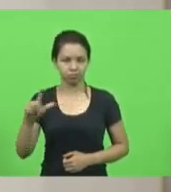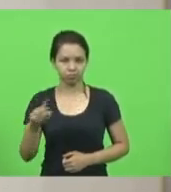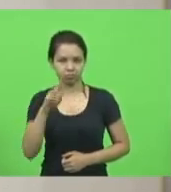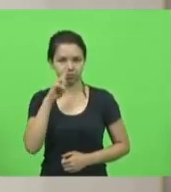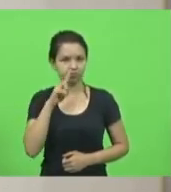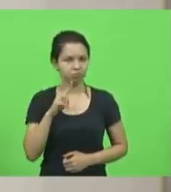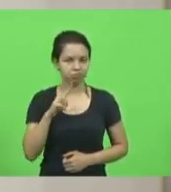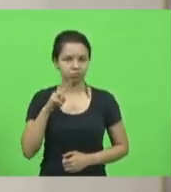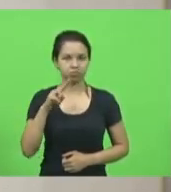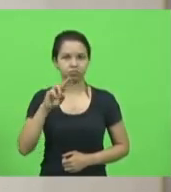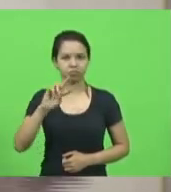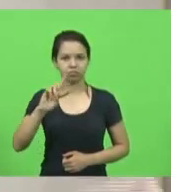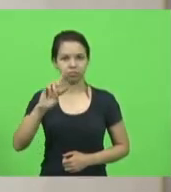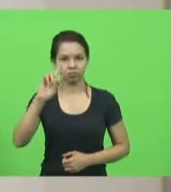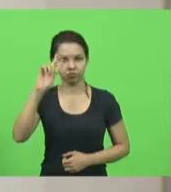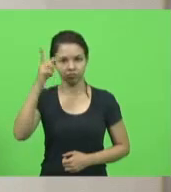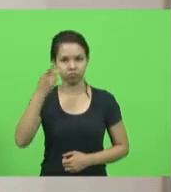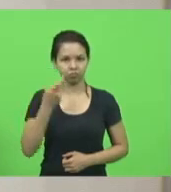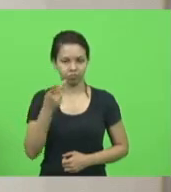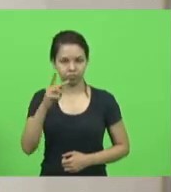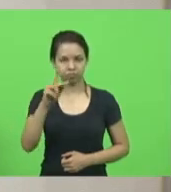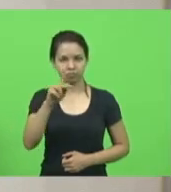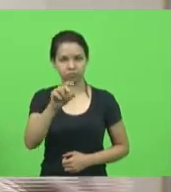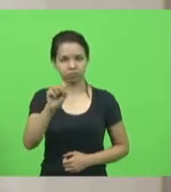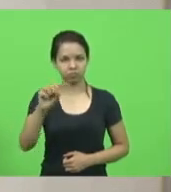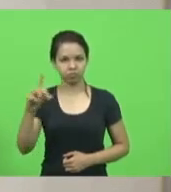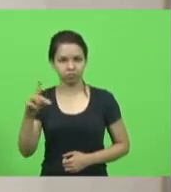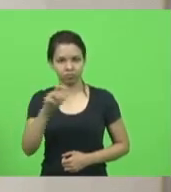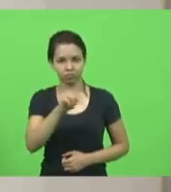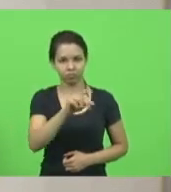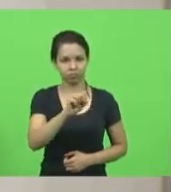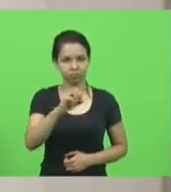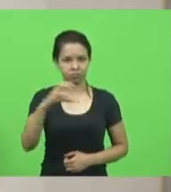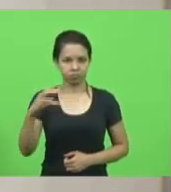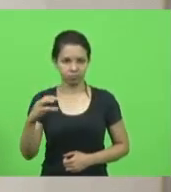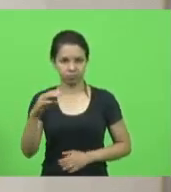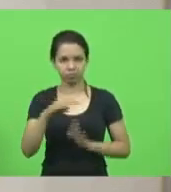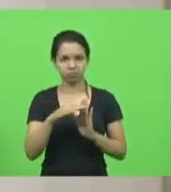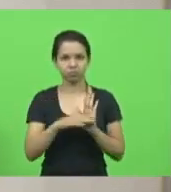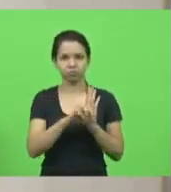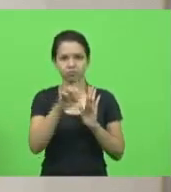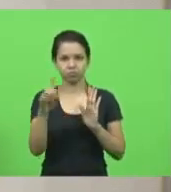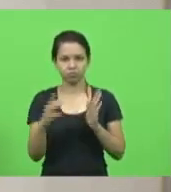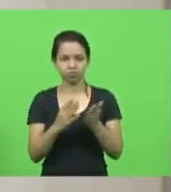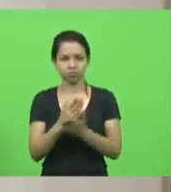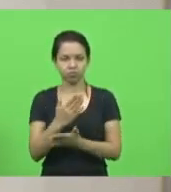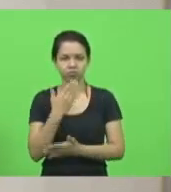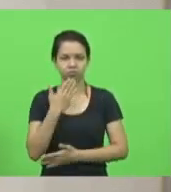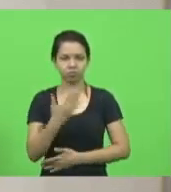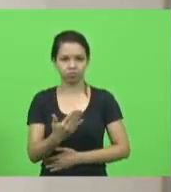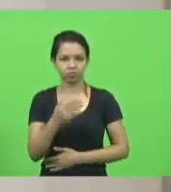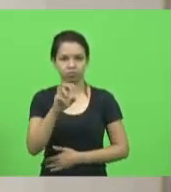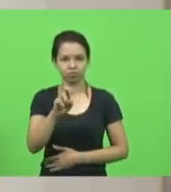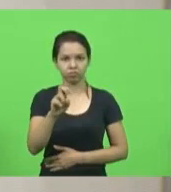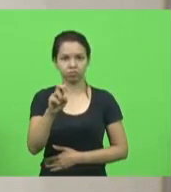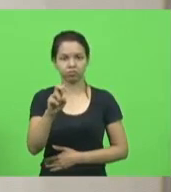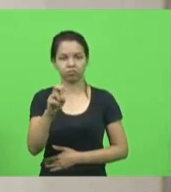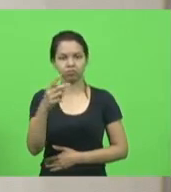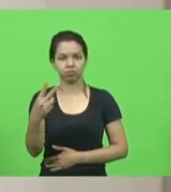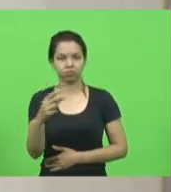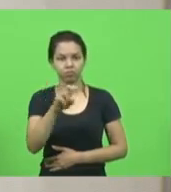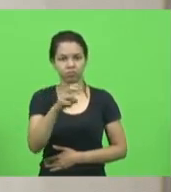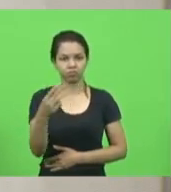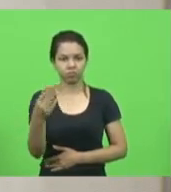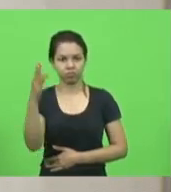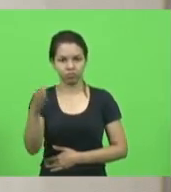Milton Obos, Bloco PSDPSC. Ordem do dia. Foram aprovados os pedidos de informação nº 52 e 53, barra